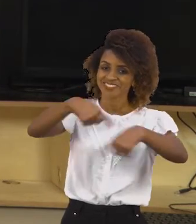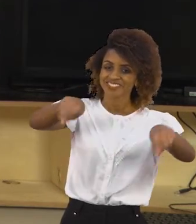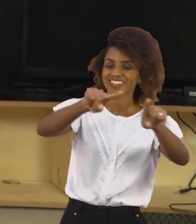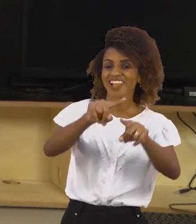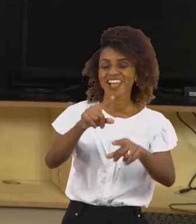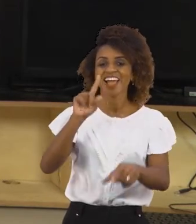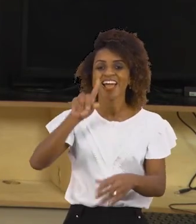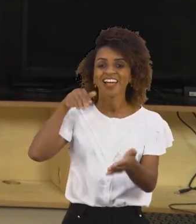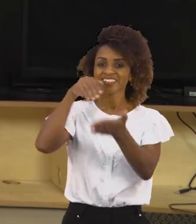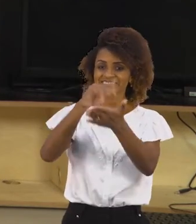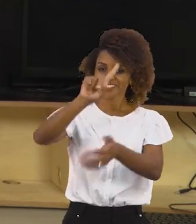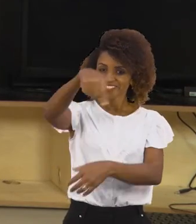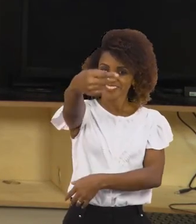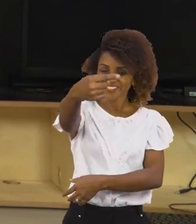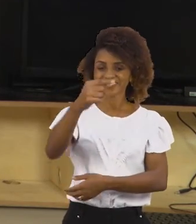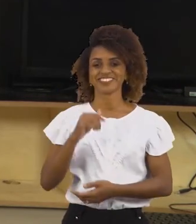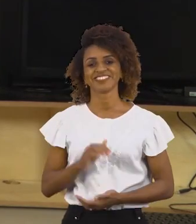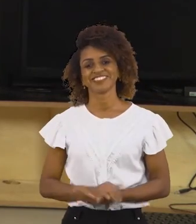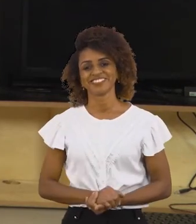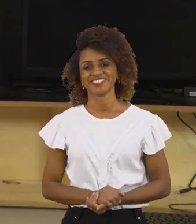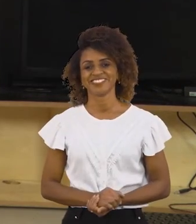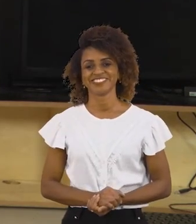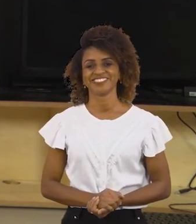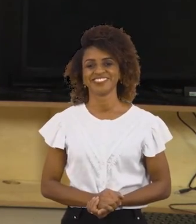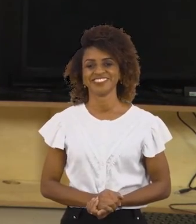informação para mais perto de você. Até a próxima!